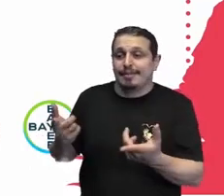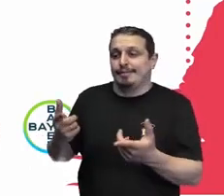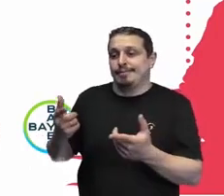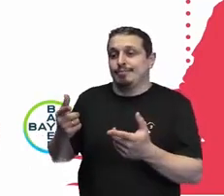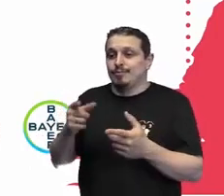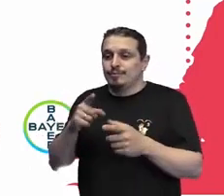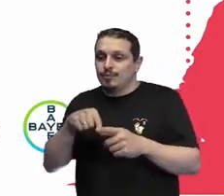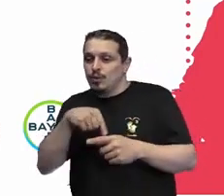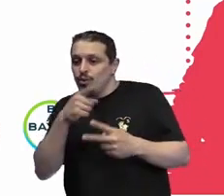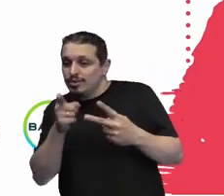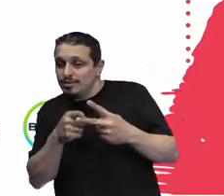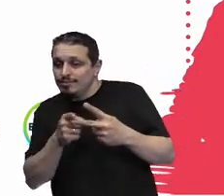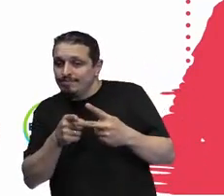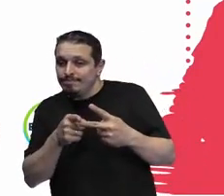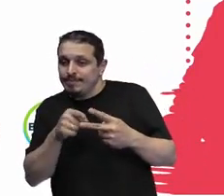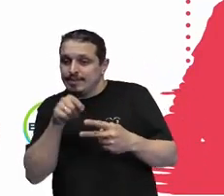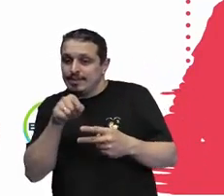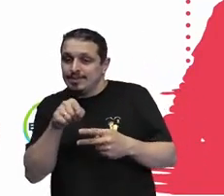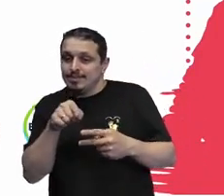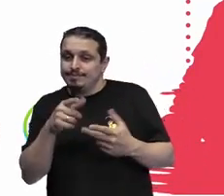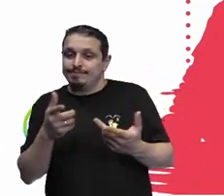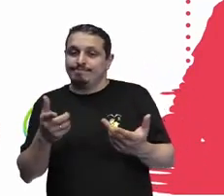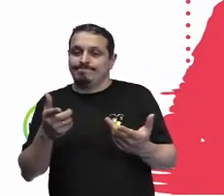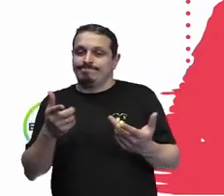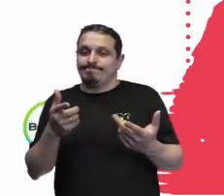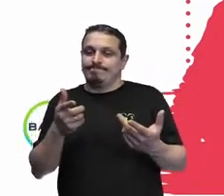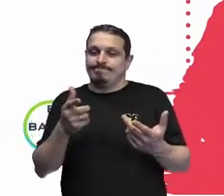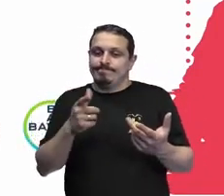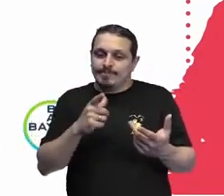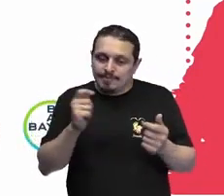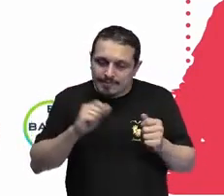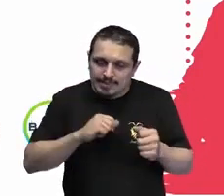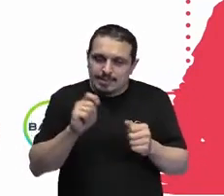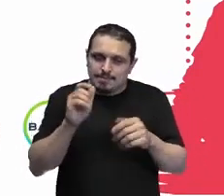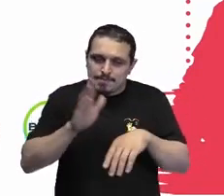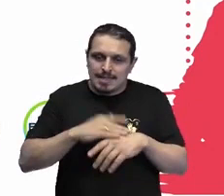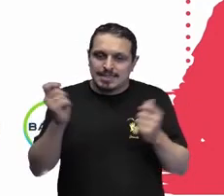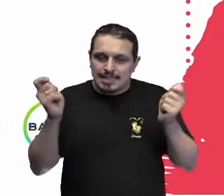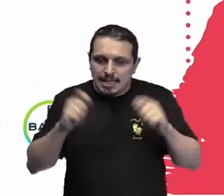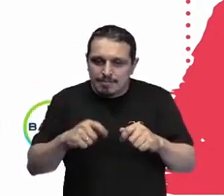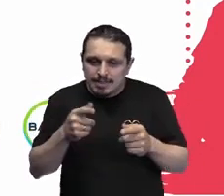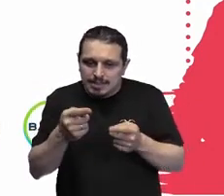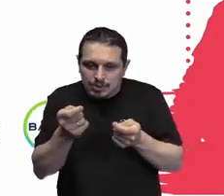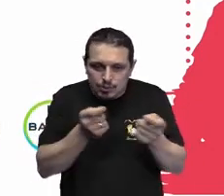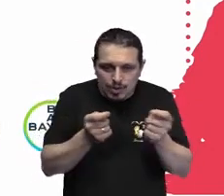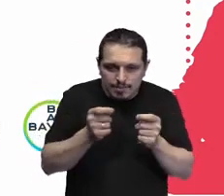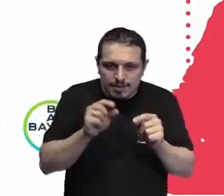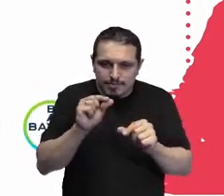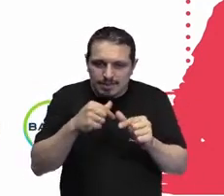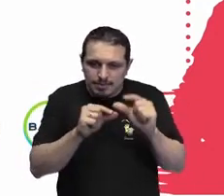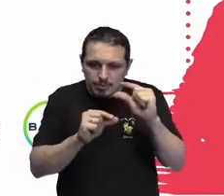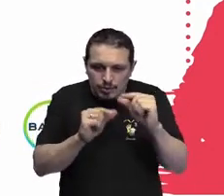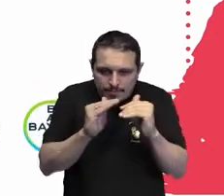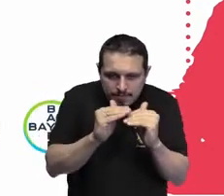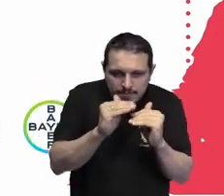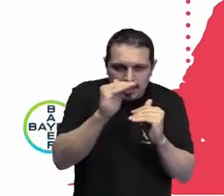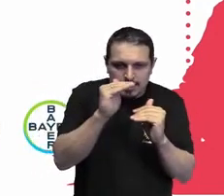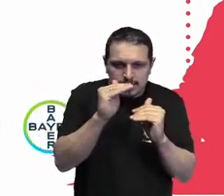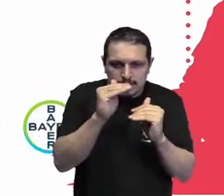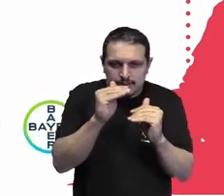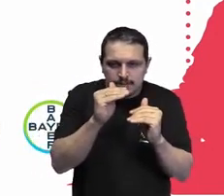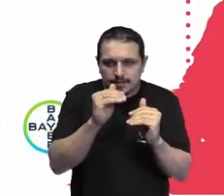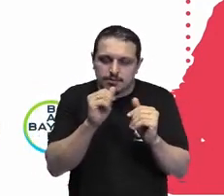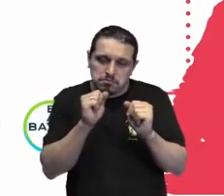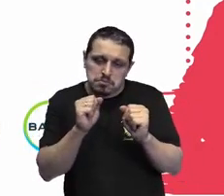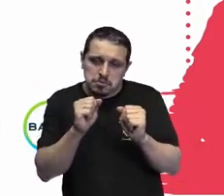ao longo da nossa vida, que a gente tem um pouco mais de possibilidade de gerenciamento, mas, enfim, também são características que vão surgindo ao longo da